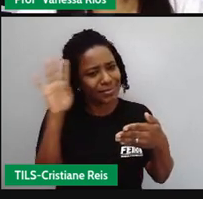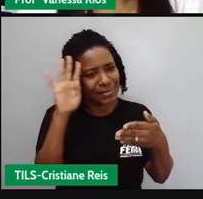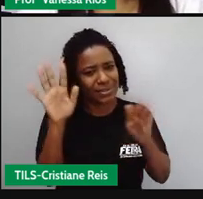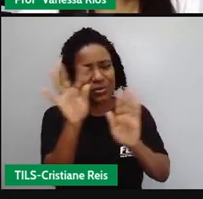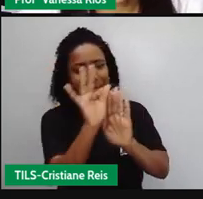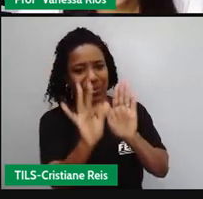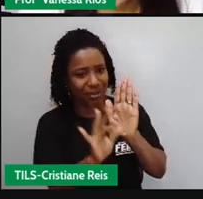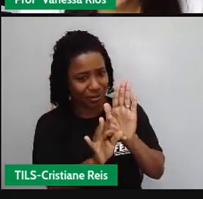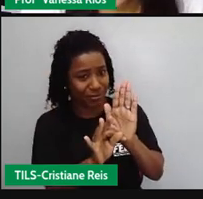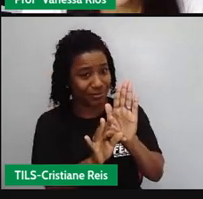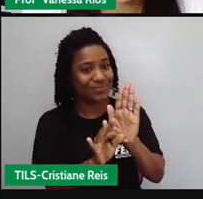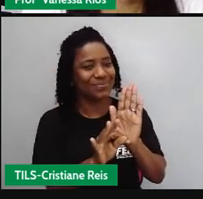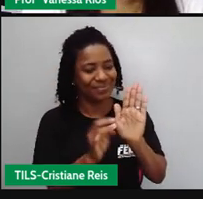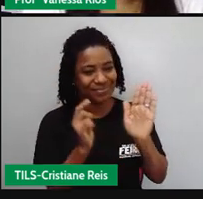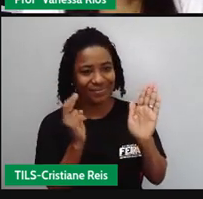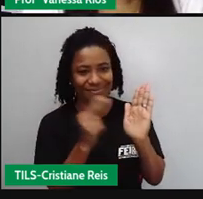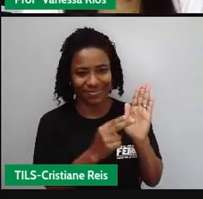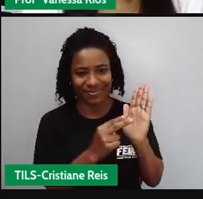sendo contado.